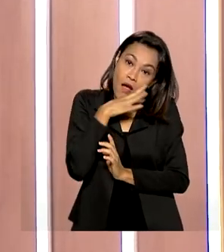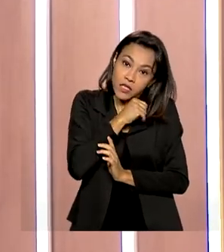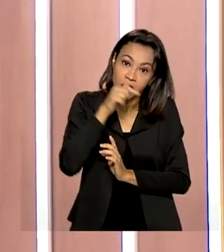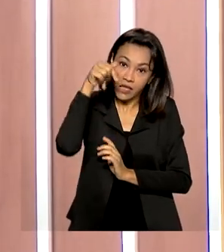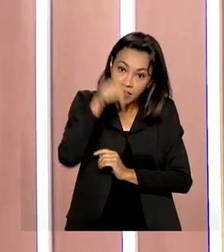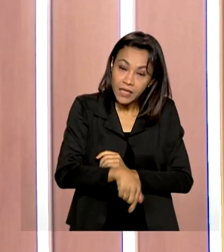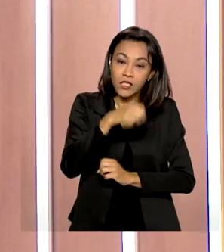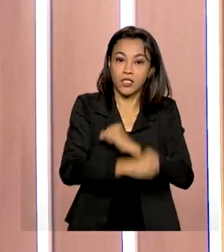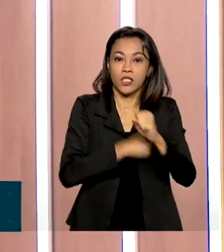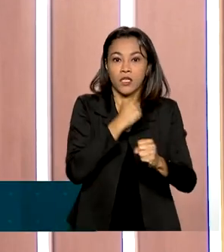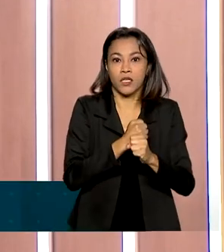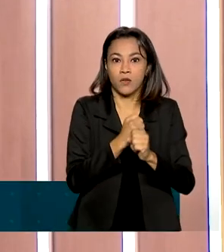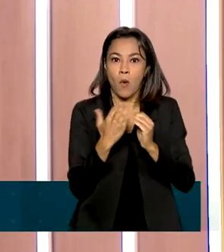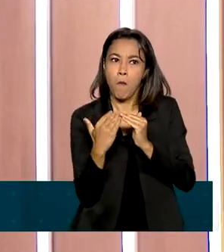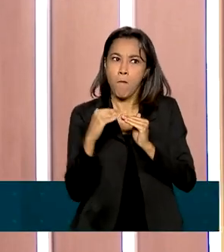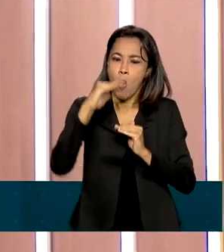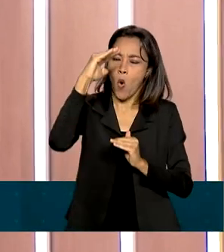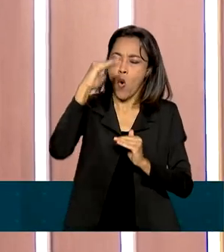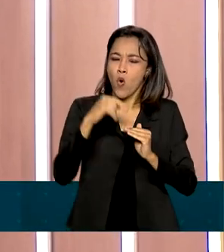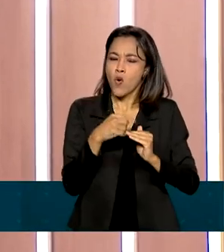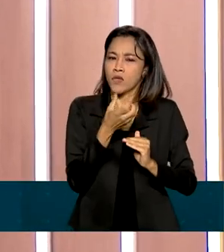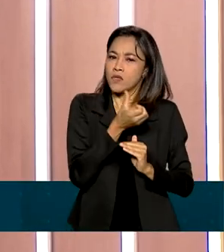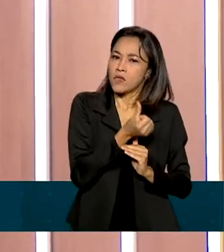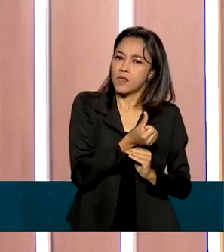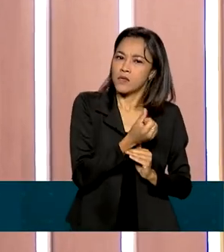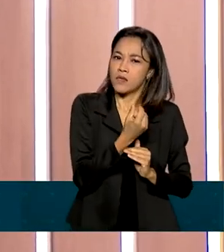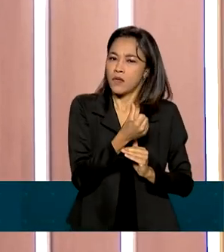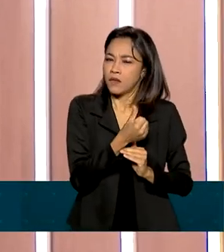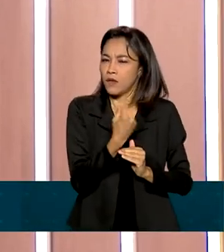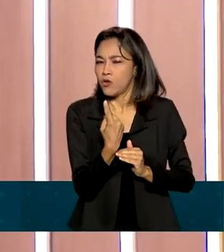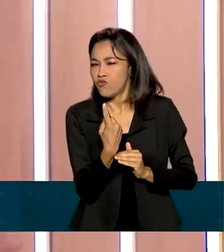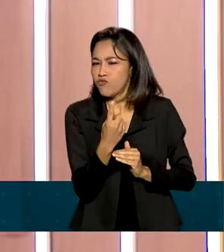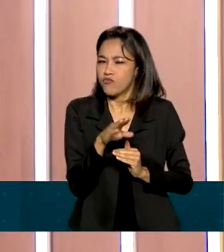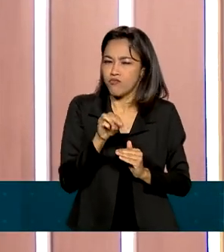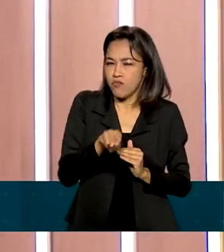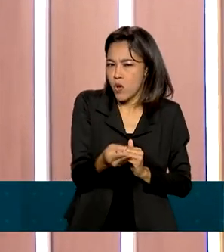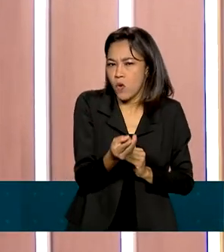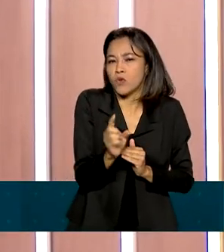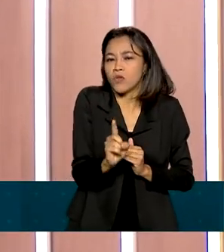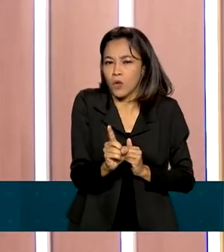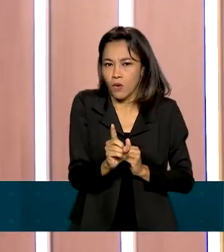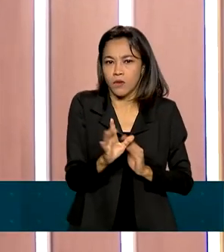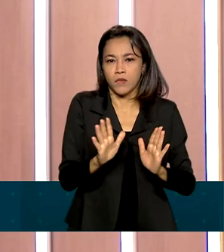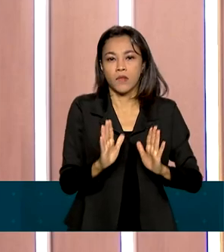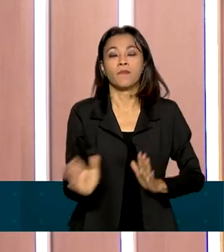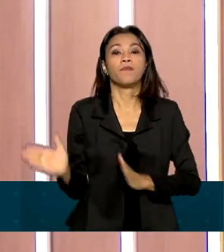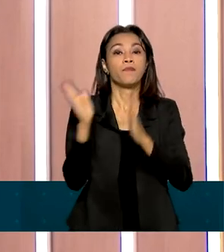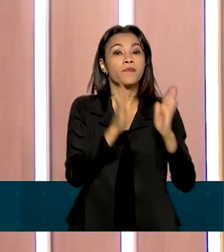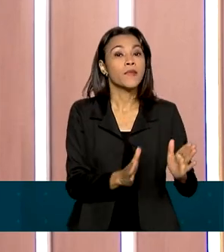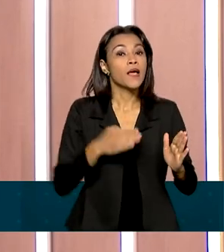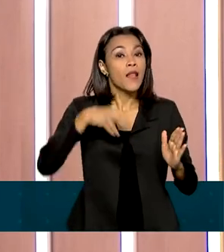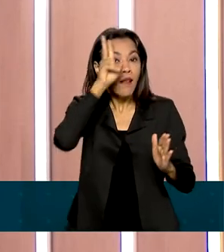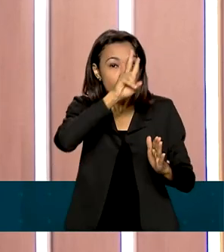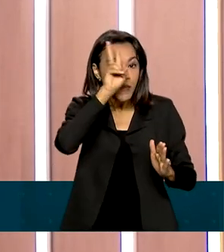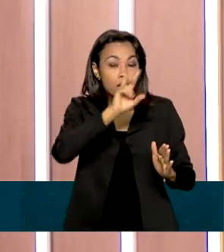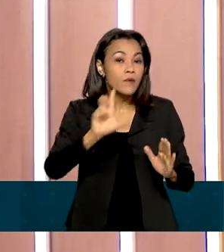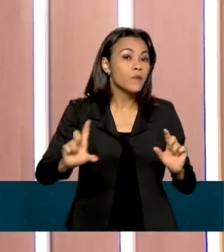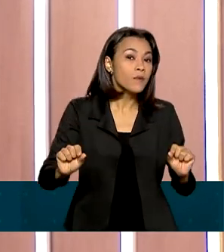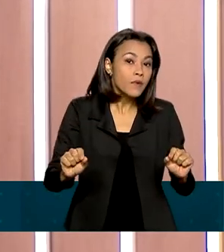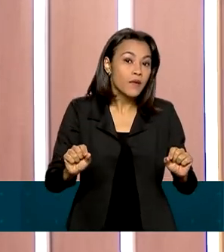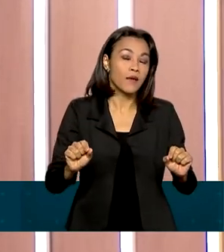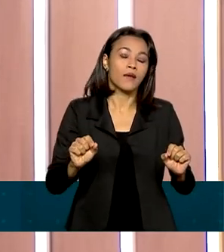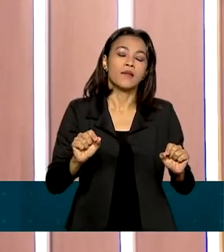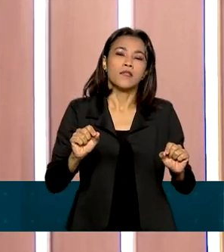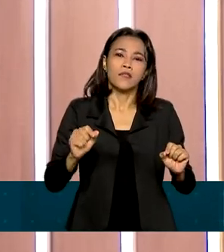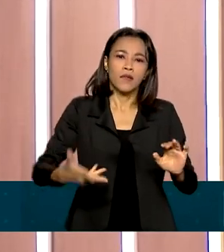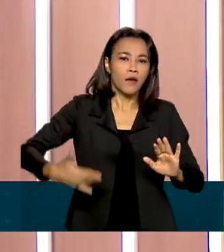desse ano chegue a algo em torno de R 60, R 61 bilhões. Lembrando a todos os nossos telespectadores que o fato de ter